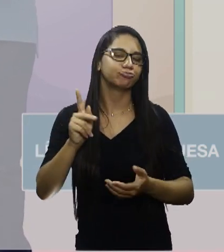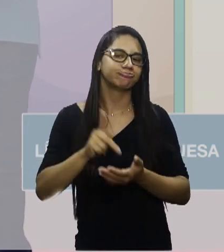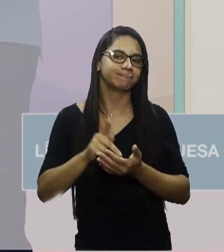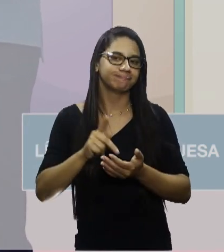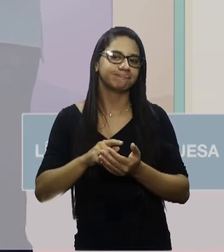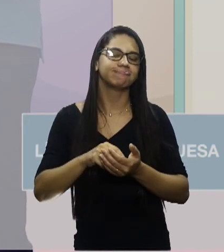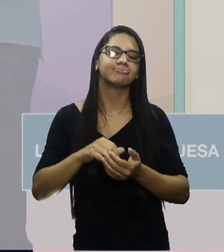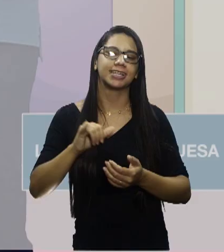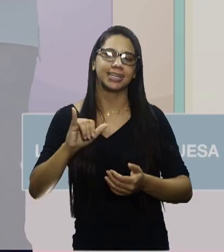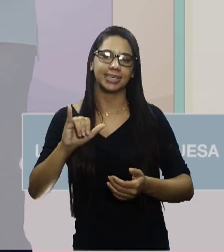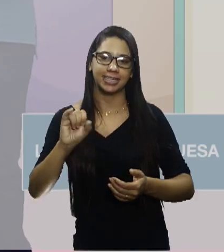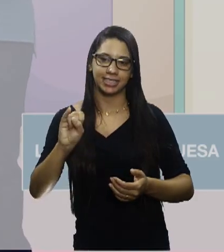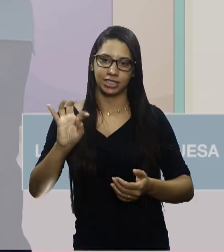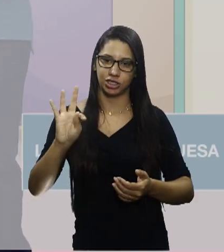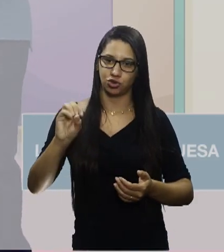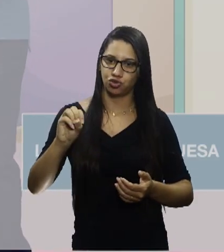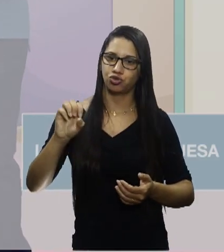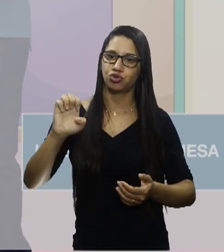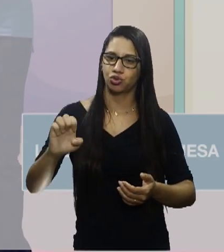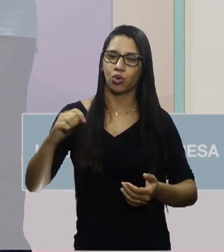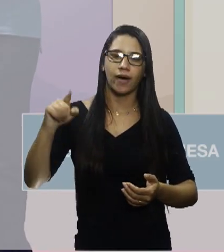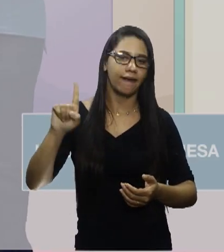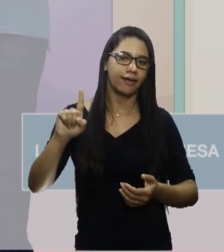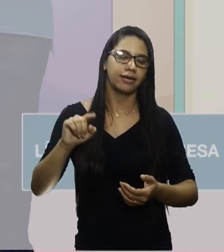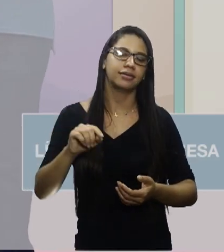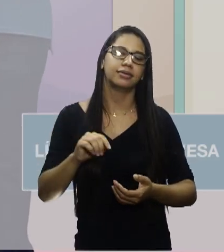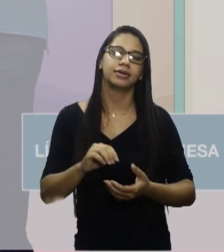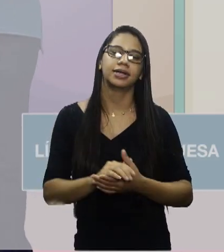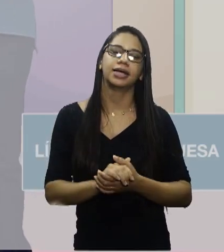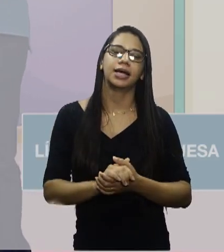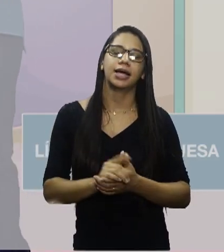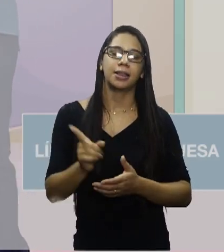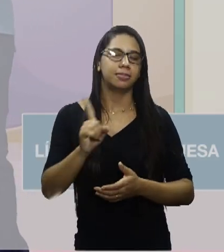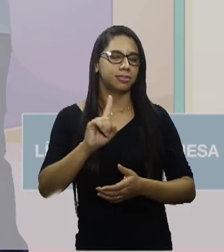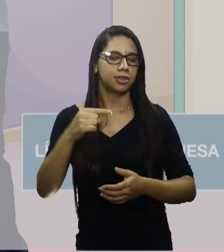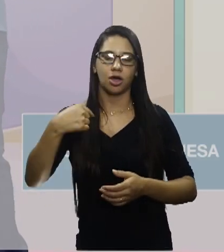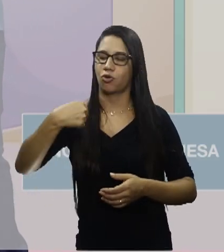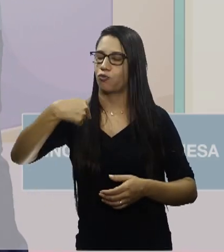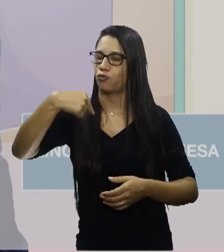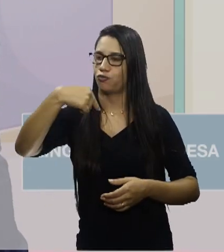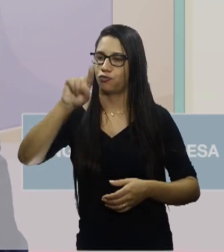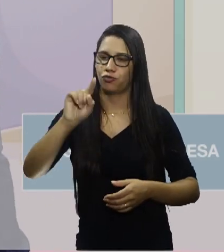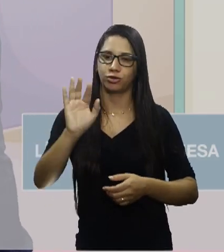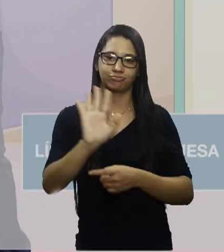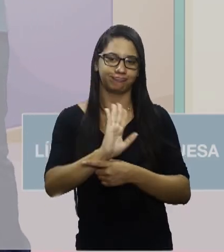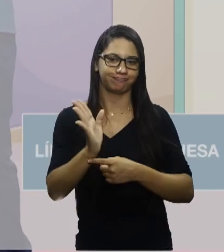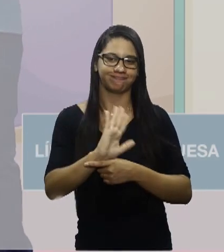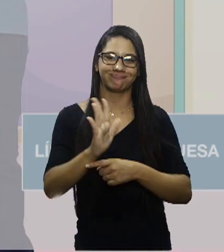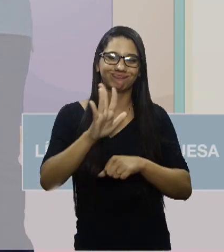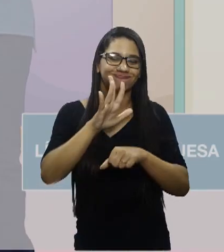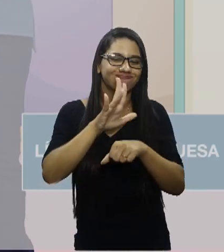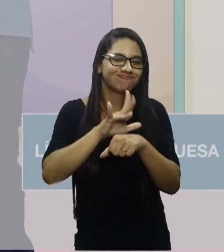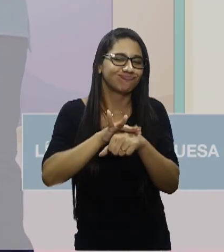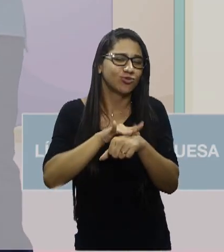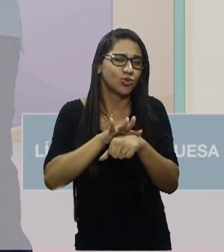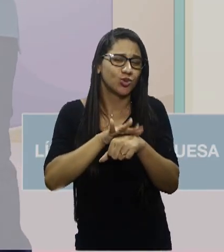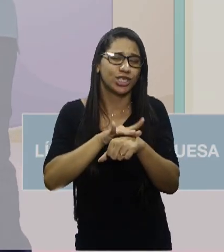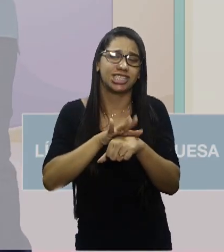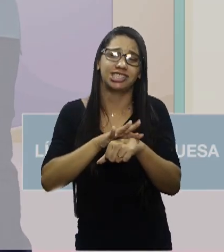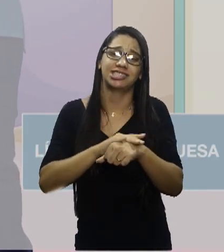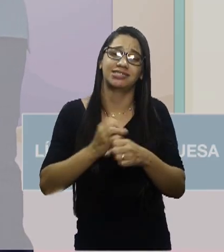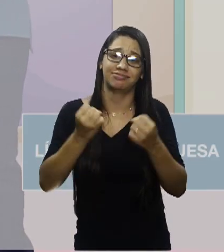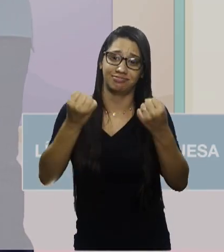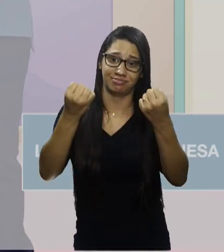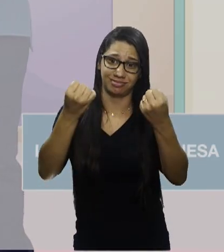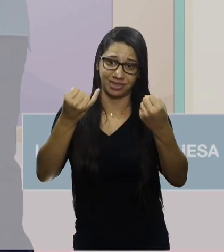é, ou seja, a saber, né. Não vou ao cinema, pois estou muito doente. Então, estou muito doente é a